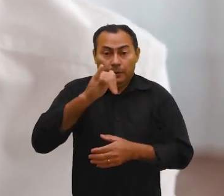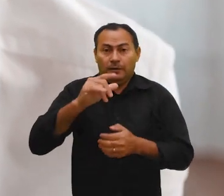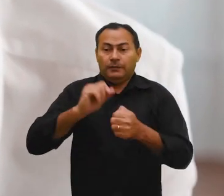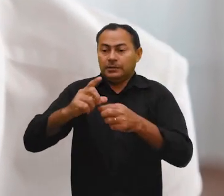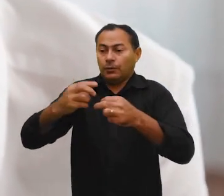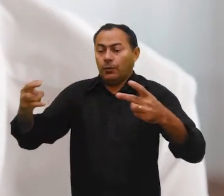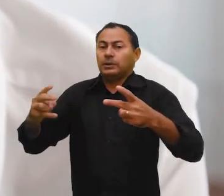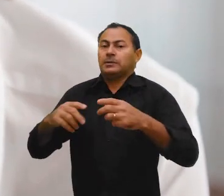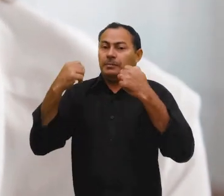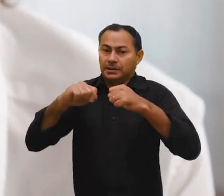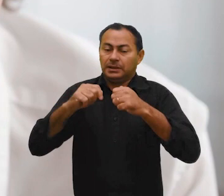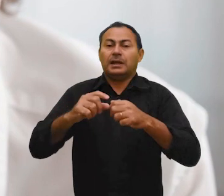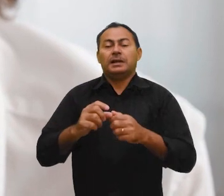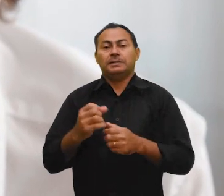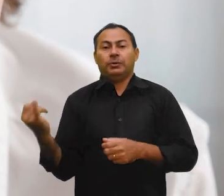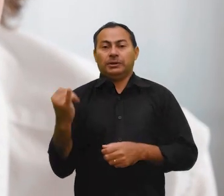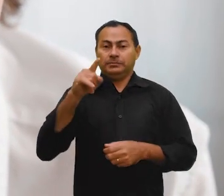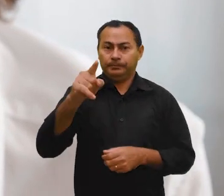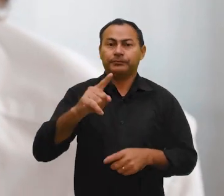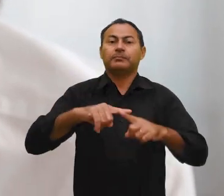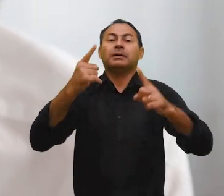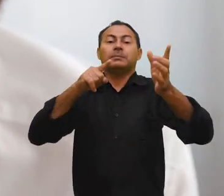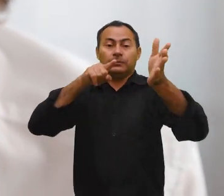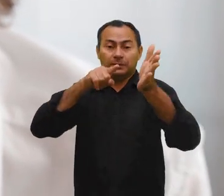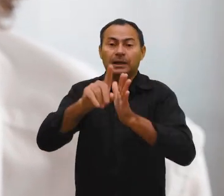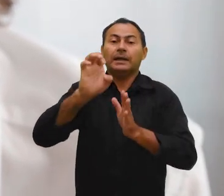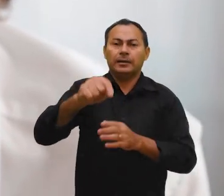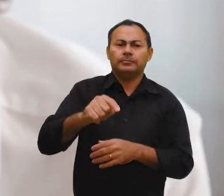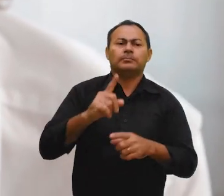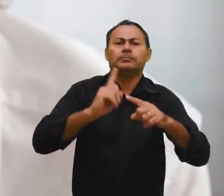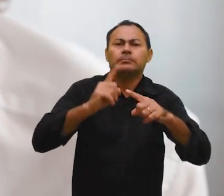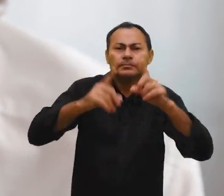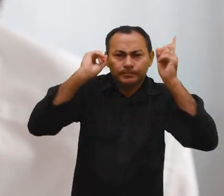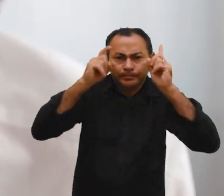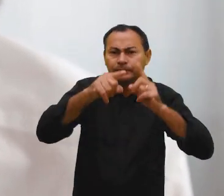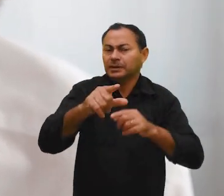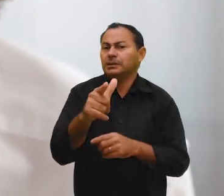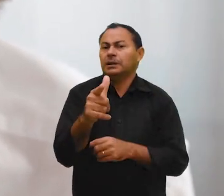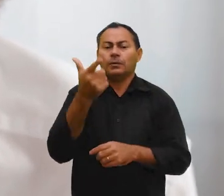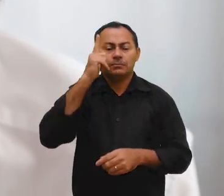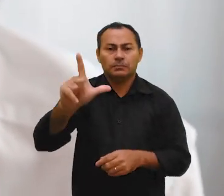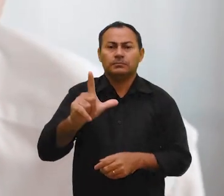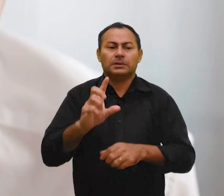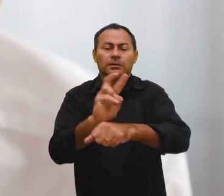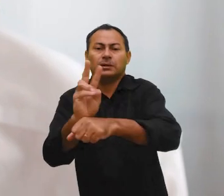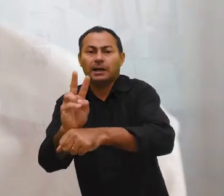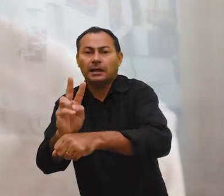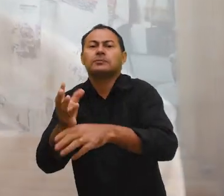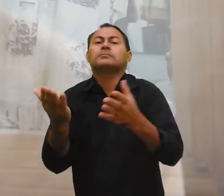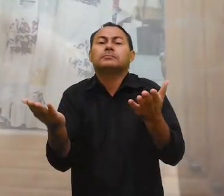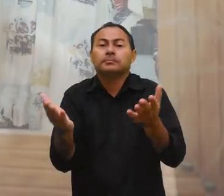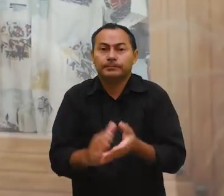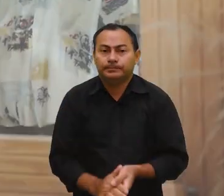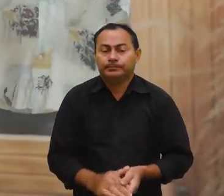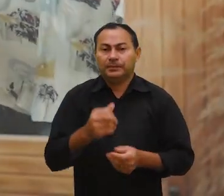pode usar fazendo algo que dependa de você. Mas a pergunta é, por que se preocupar com o que você não consegue controlar?